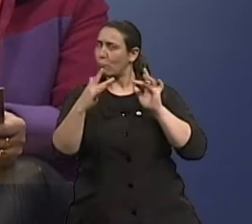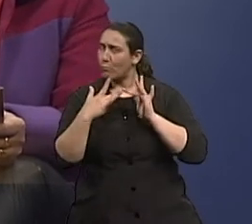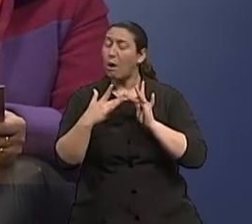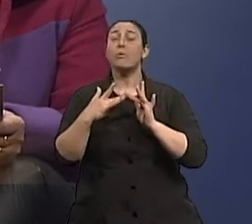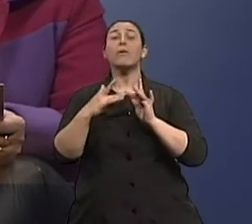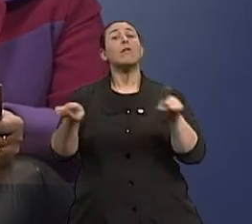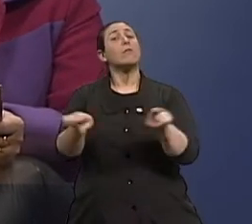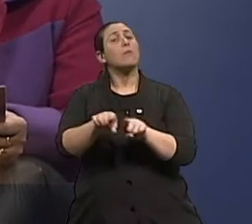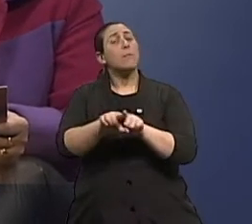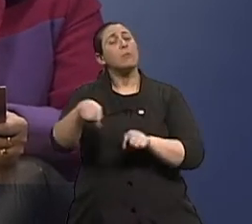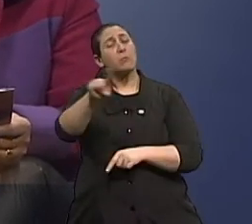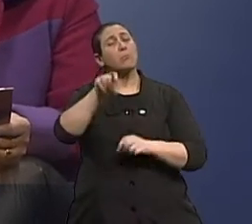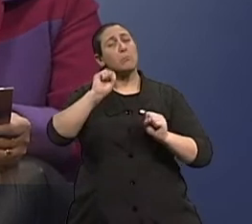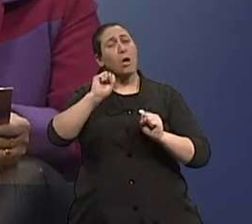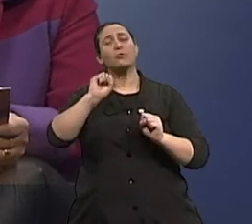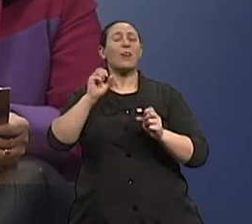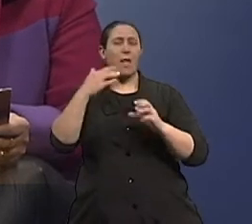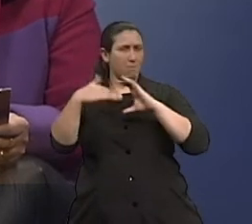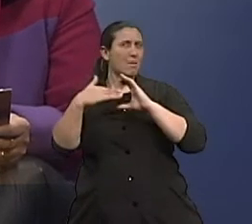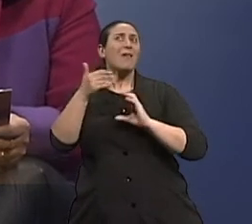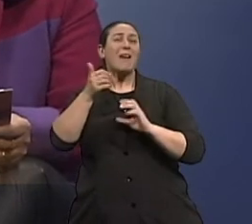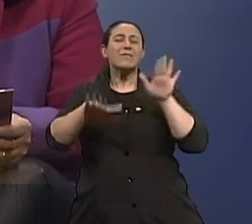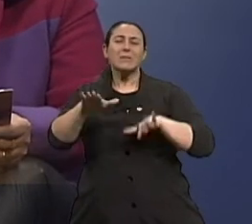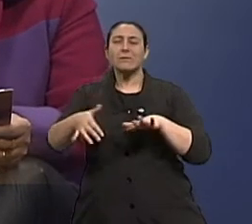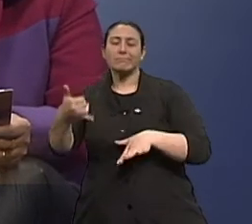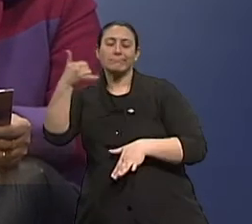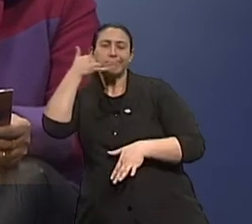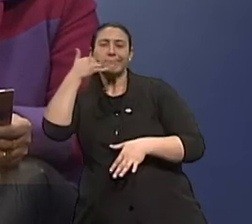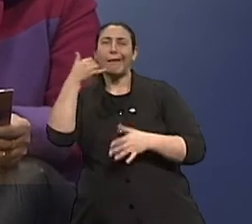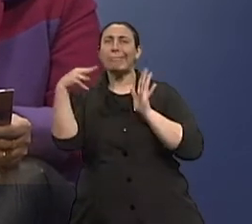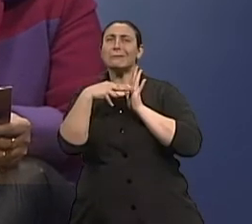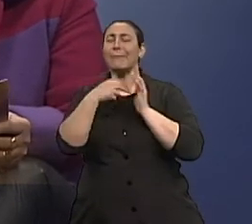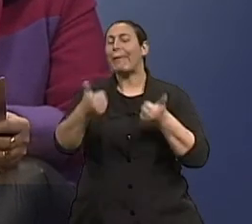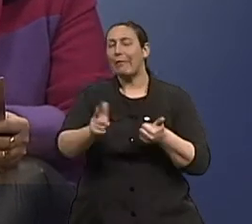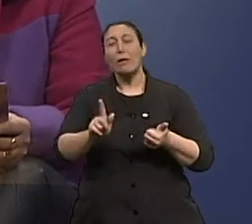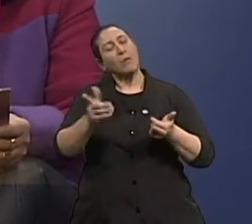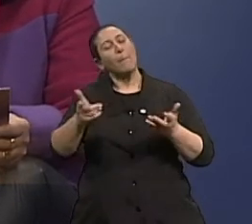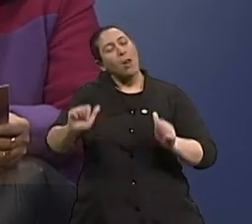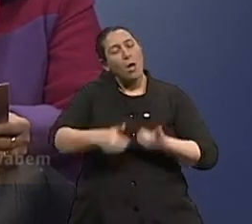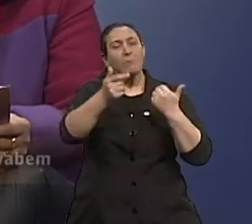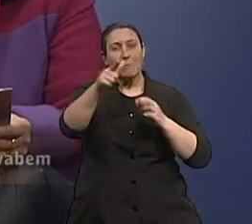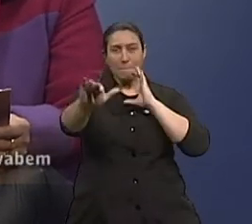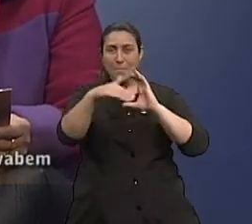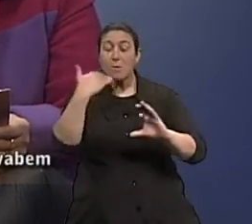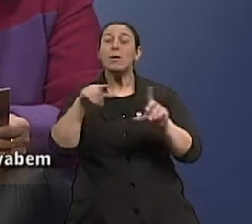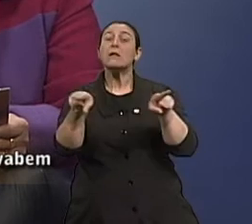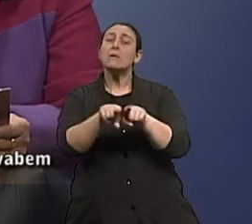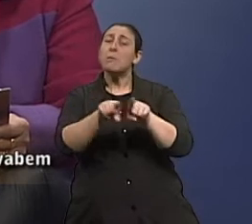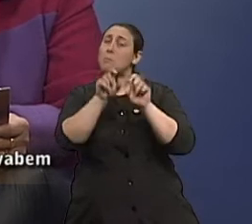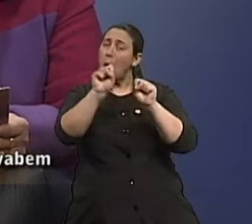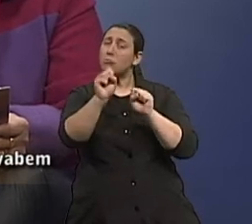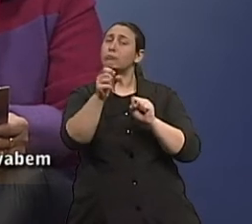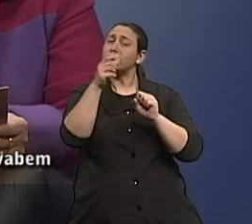O nosso e-mail melhor ainda, porque às vezes a não pode atender o telefone com toda a disponibilidade que a gente gostaria, né? Então o nosso e-mail e no